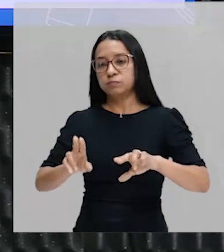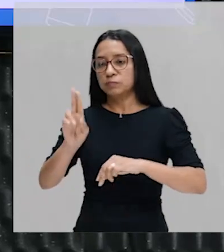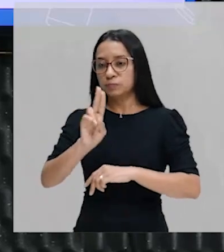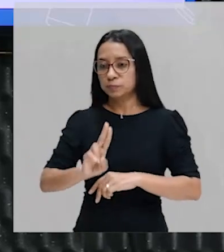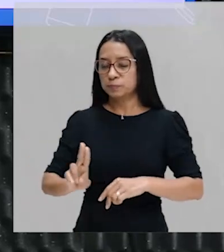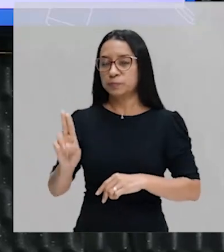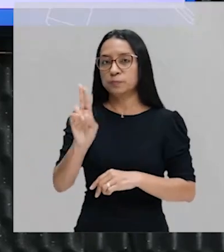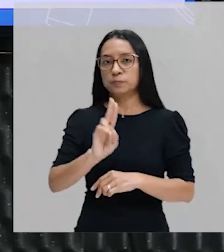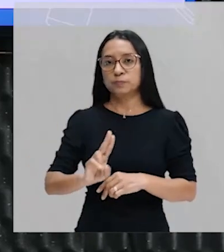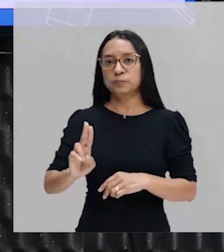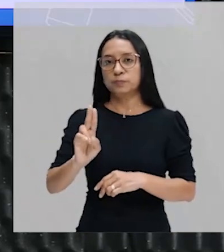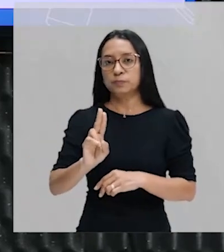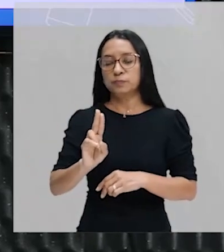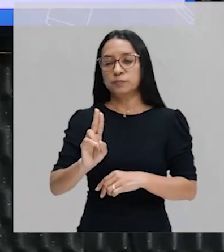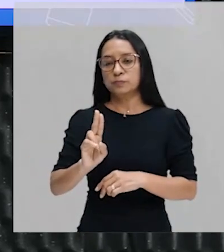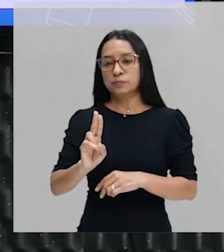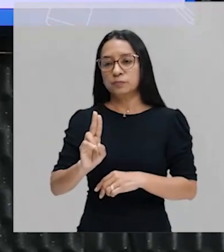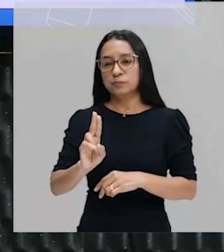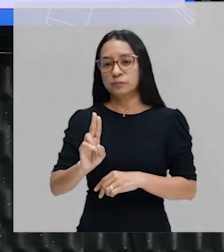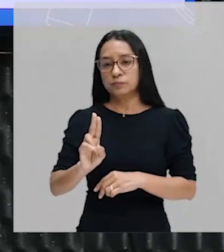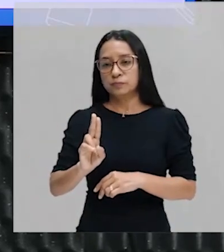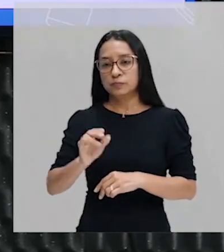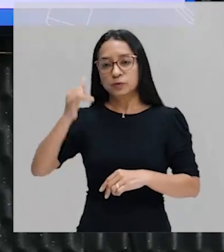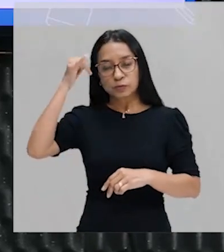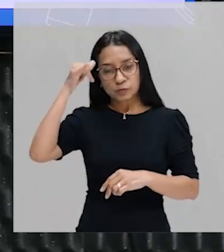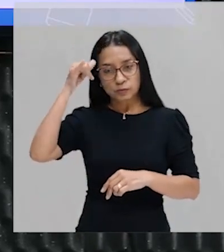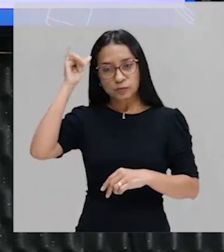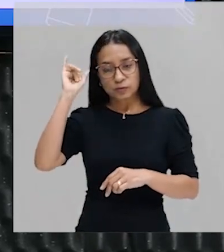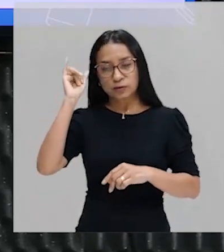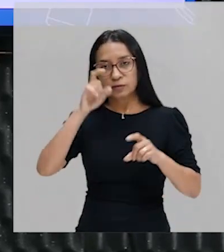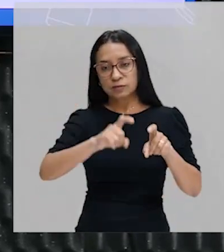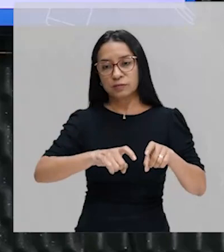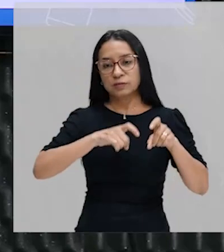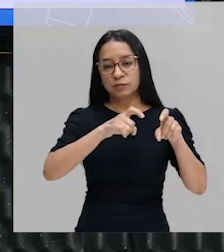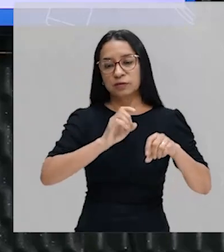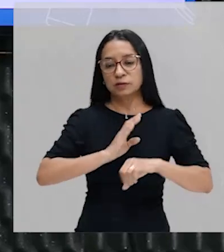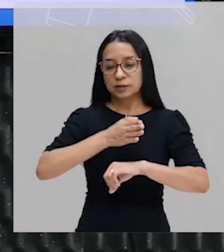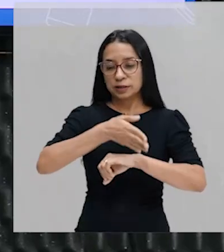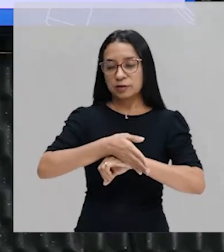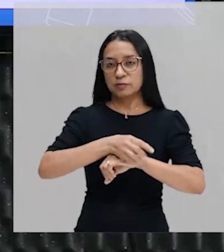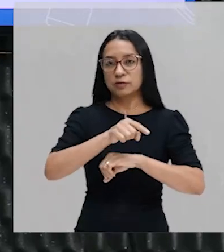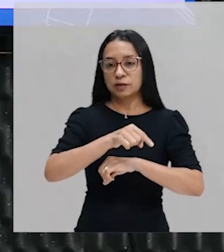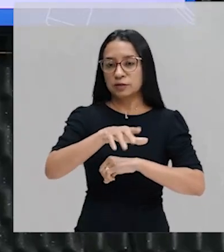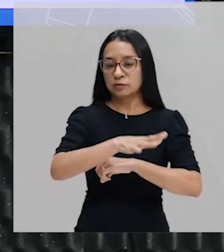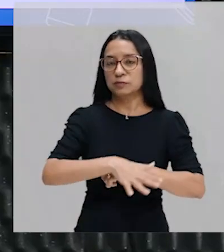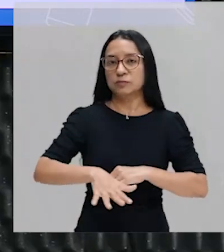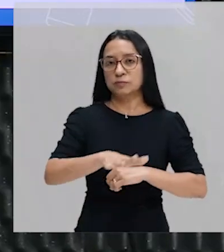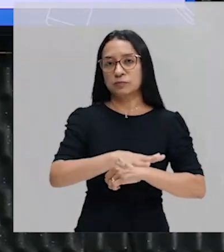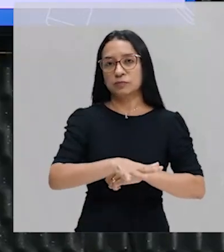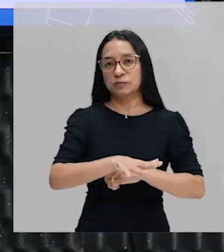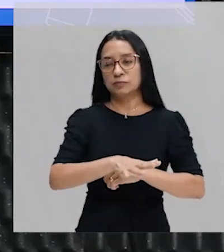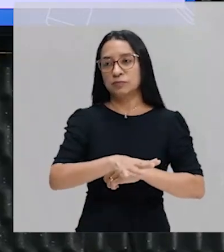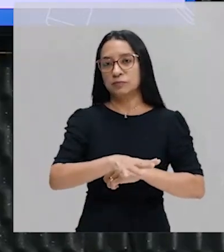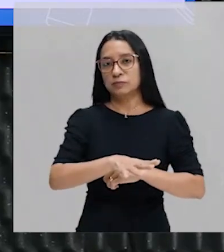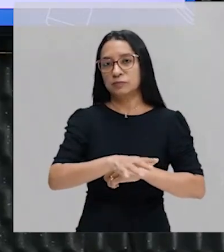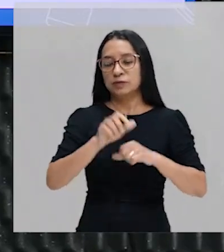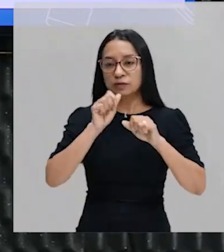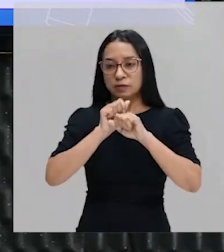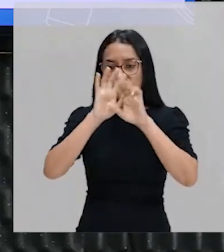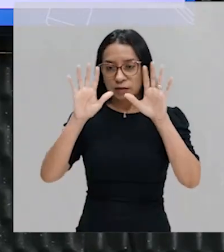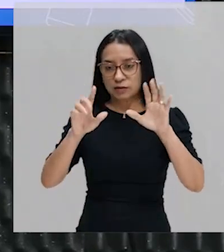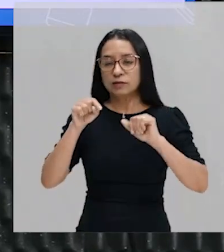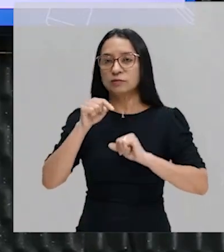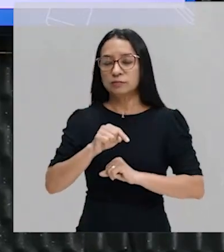utilidade do gado, da pecuária, dentro do engenho. Evidente que essa pecuária, mais